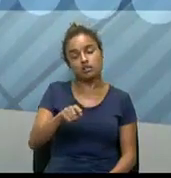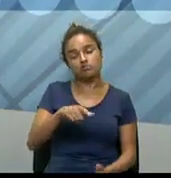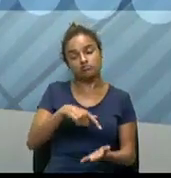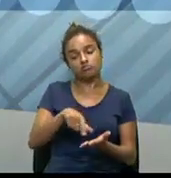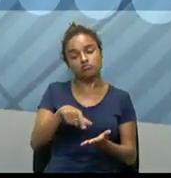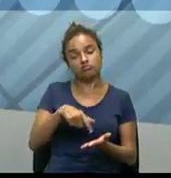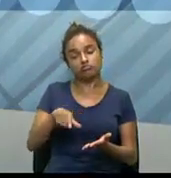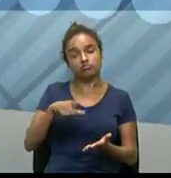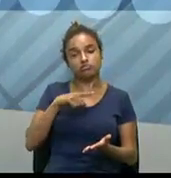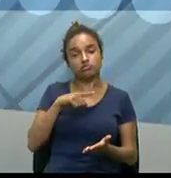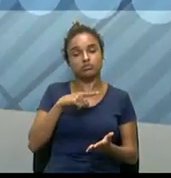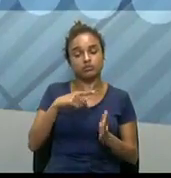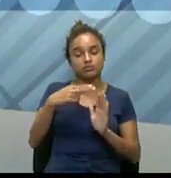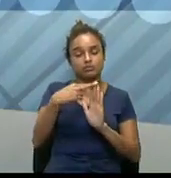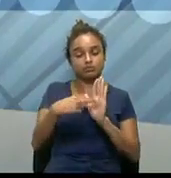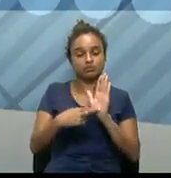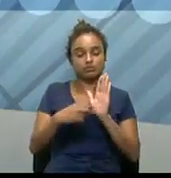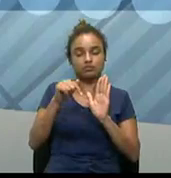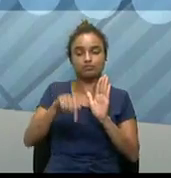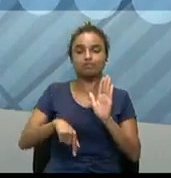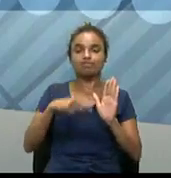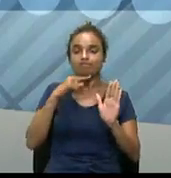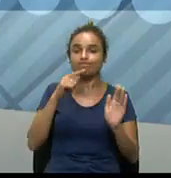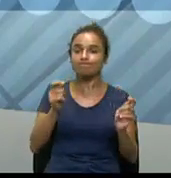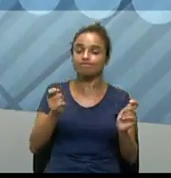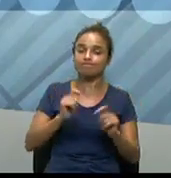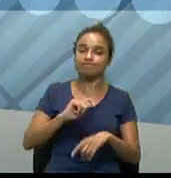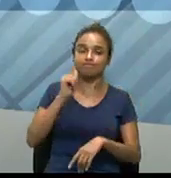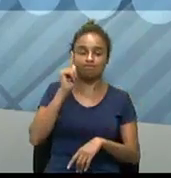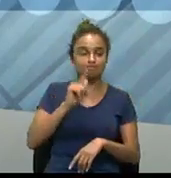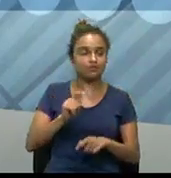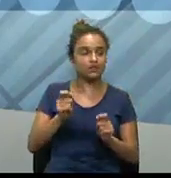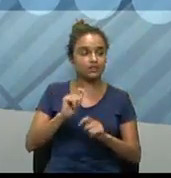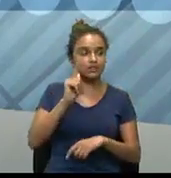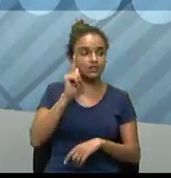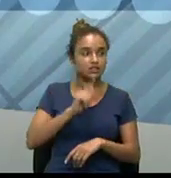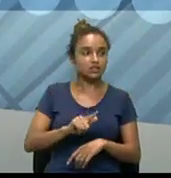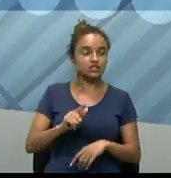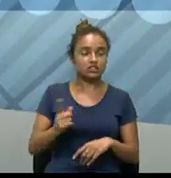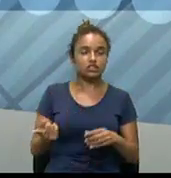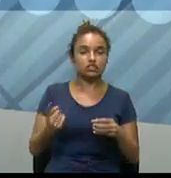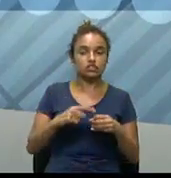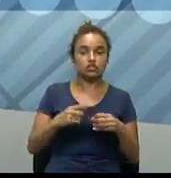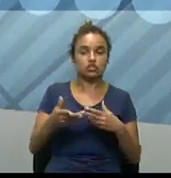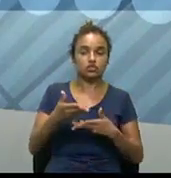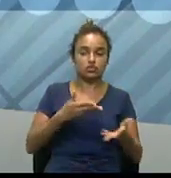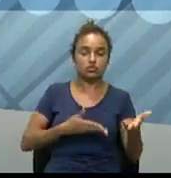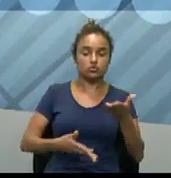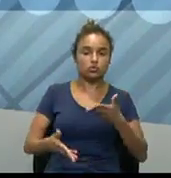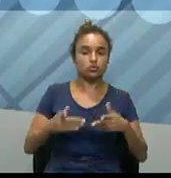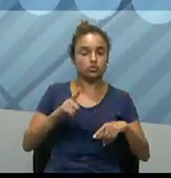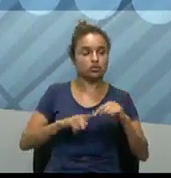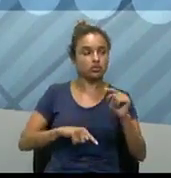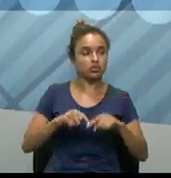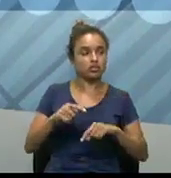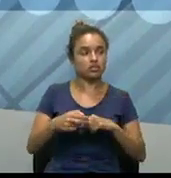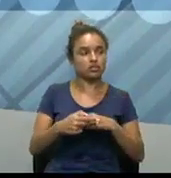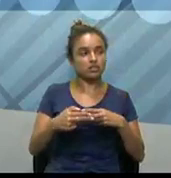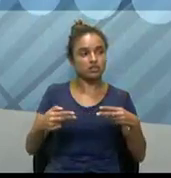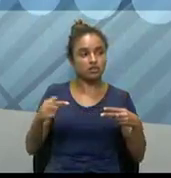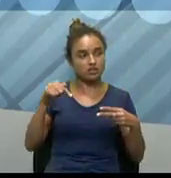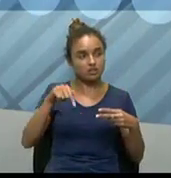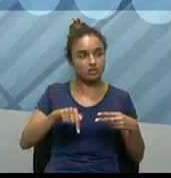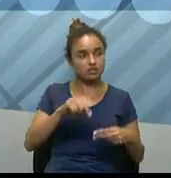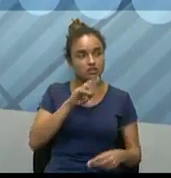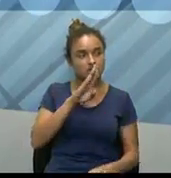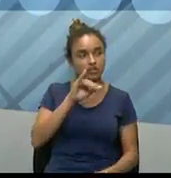Então, existem ali algumas normas que me permitem, muitas vezes, a devolução em alguns casos. Nesse caso